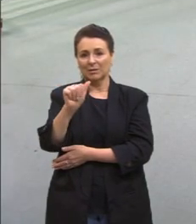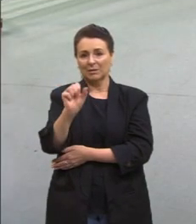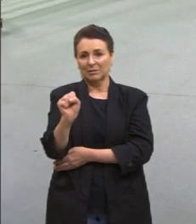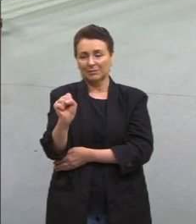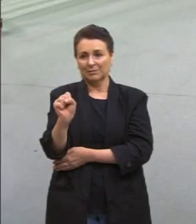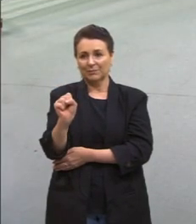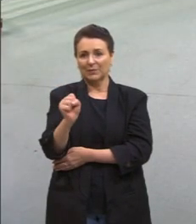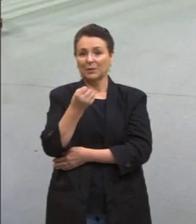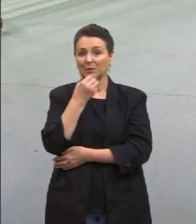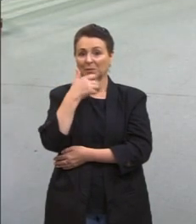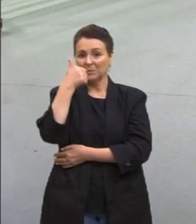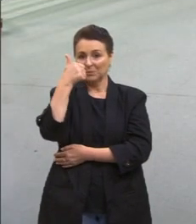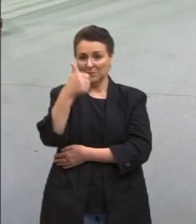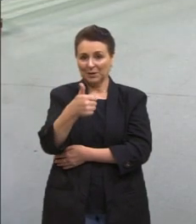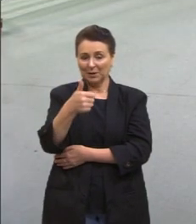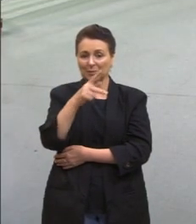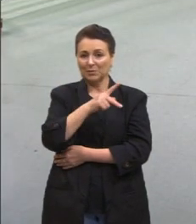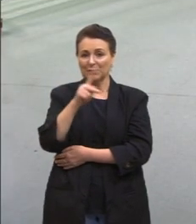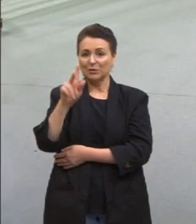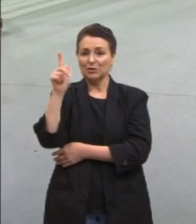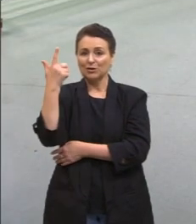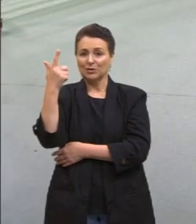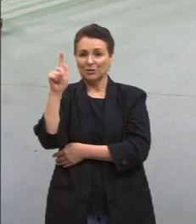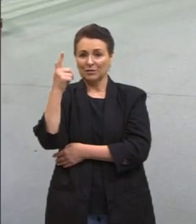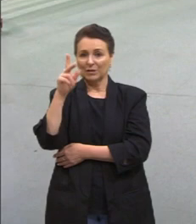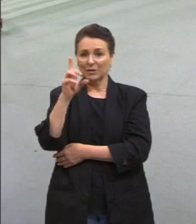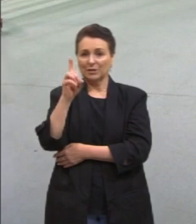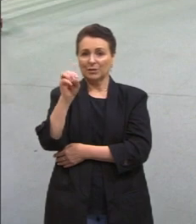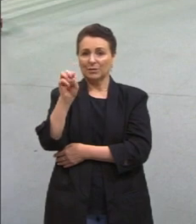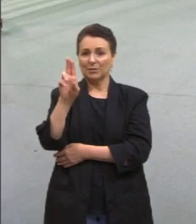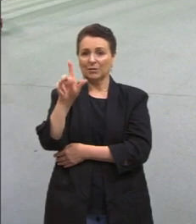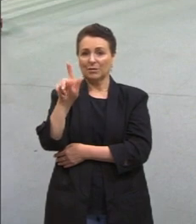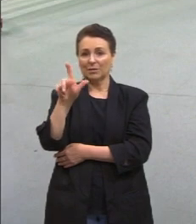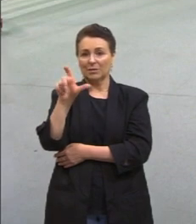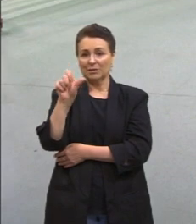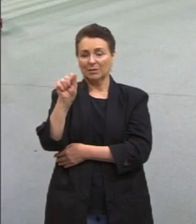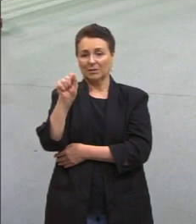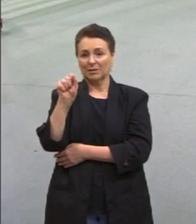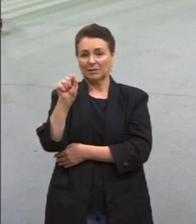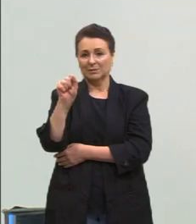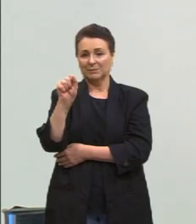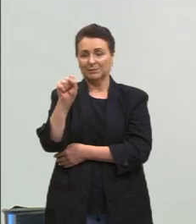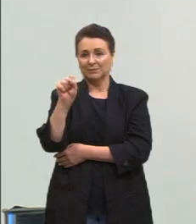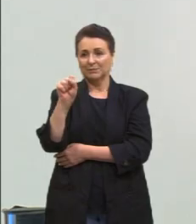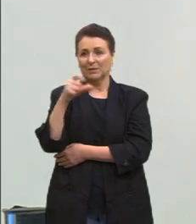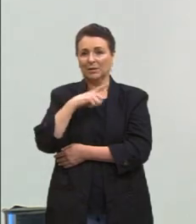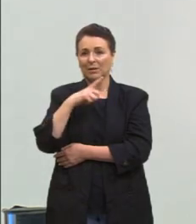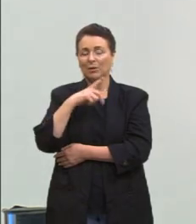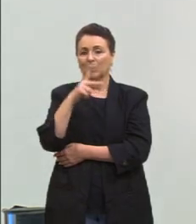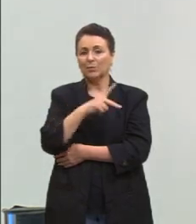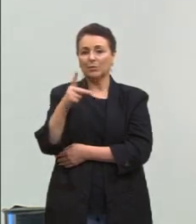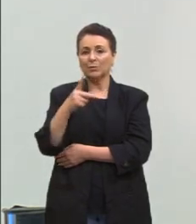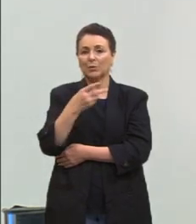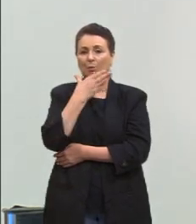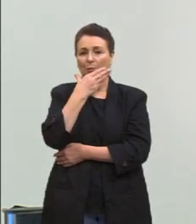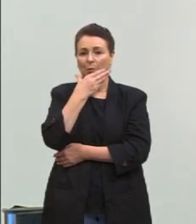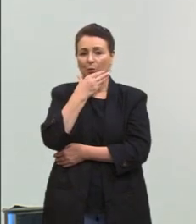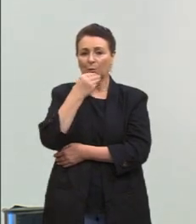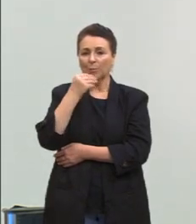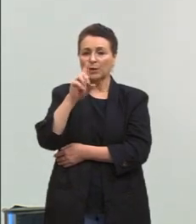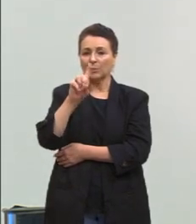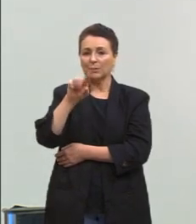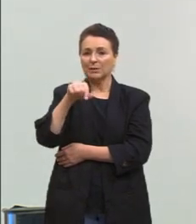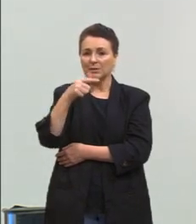Tudo bom pessoal, sou o professor Douglas, o professor de Geografia, Douglas Machado Robel. Eu sou um homem de 1,75m,